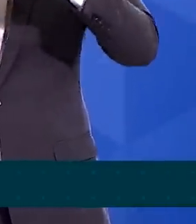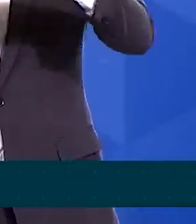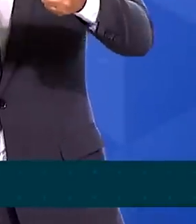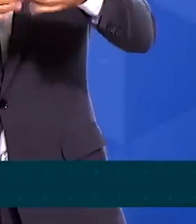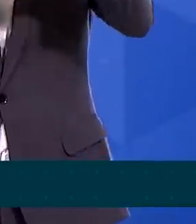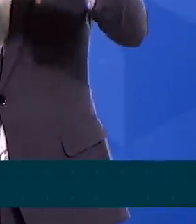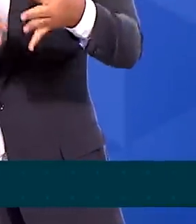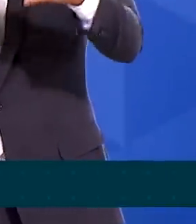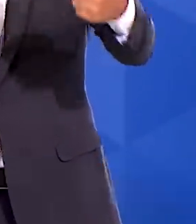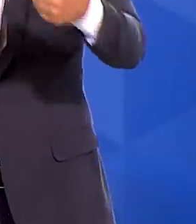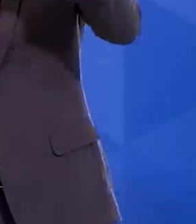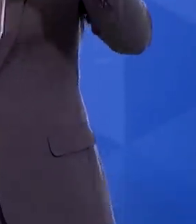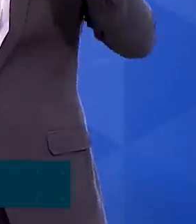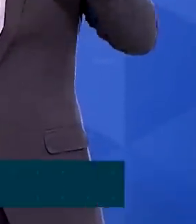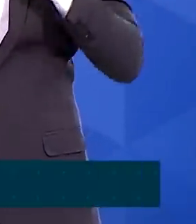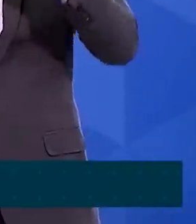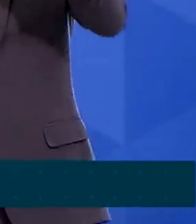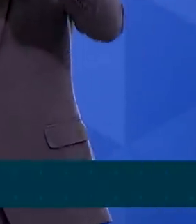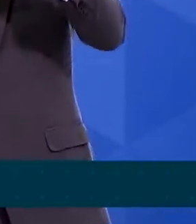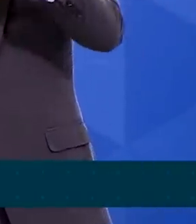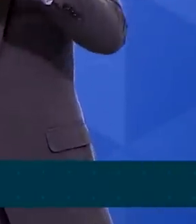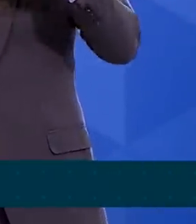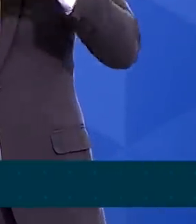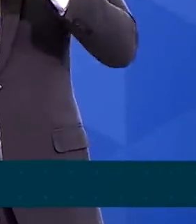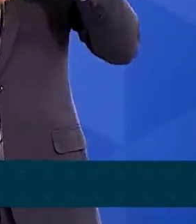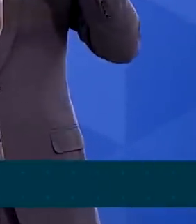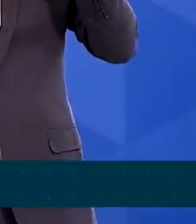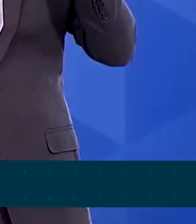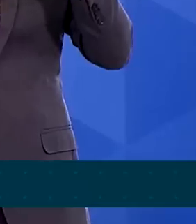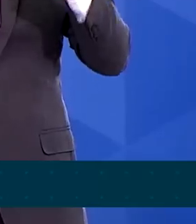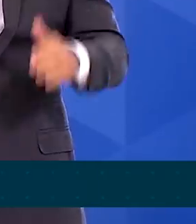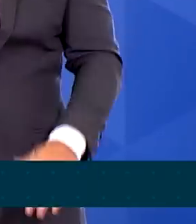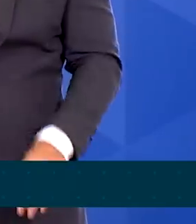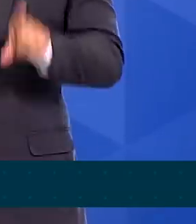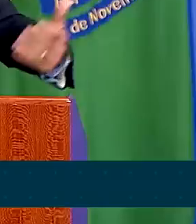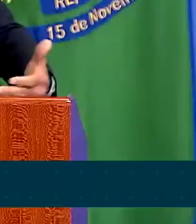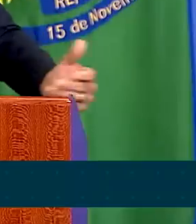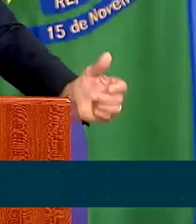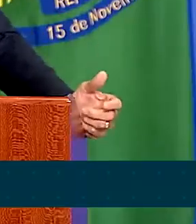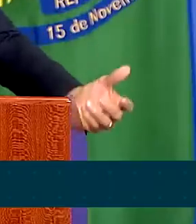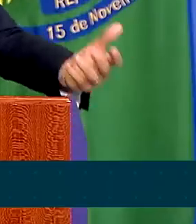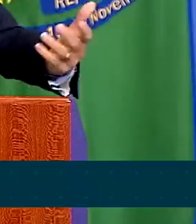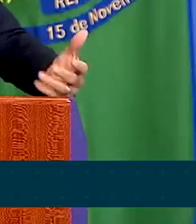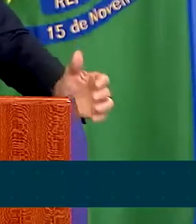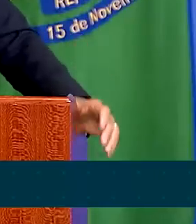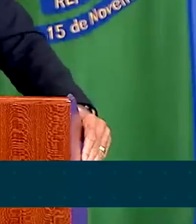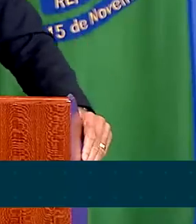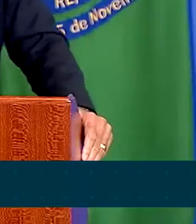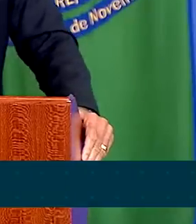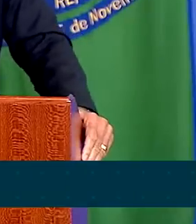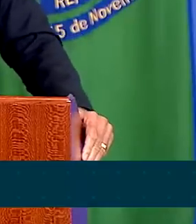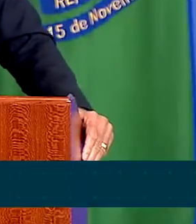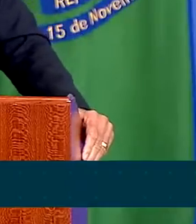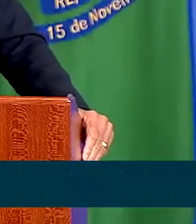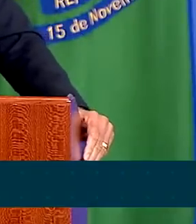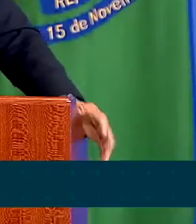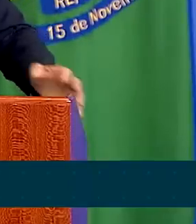tecnológico, de seus documentos, da modernidade e da cidadania. Essa ideia digital,